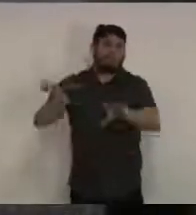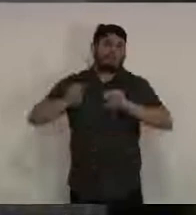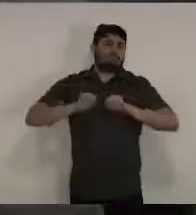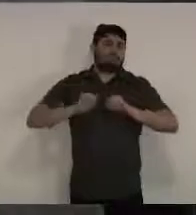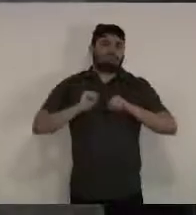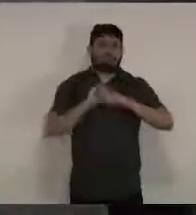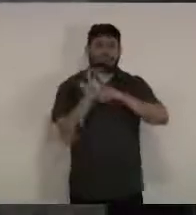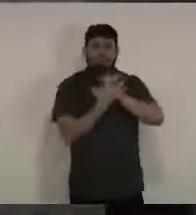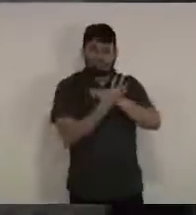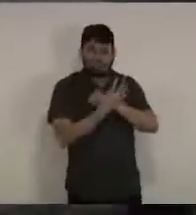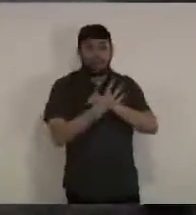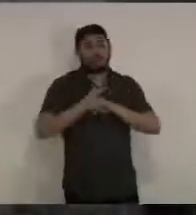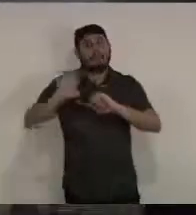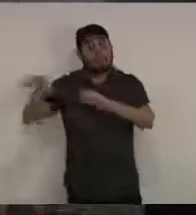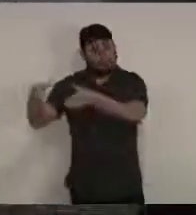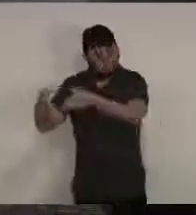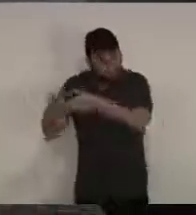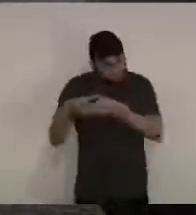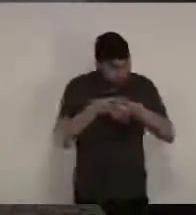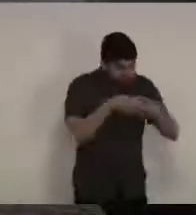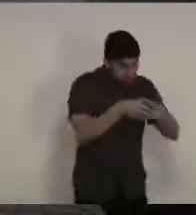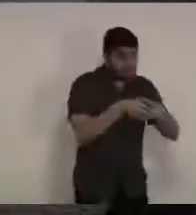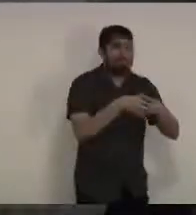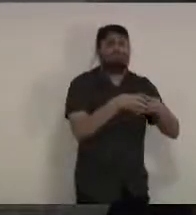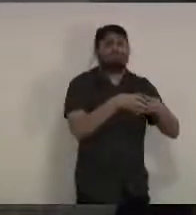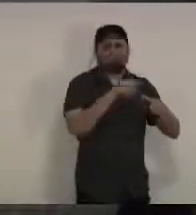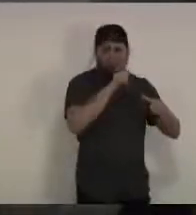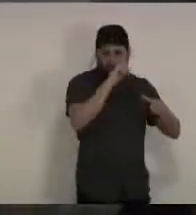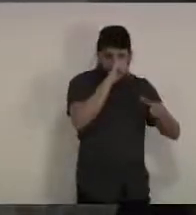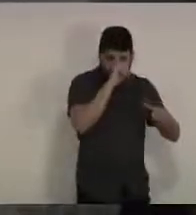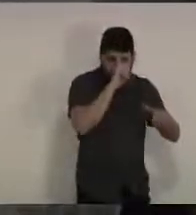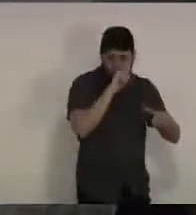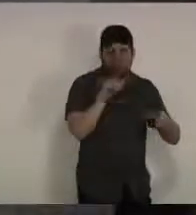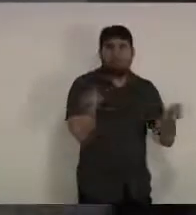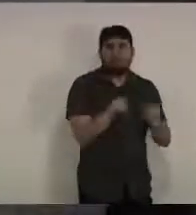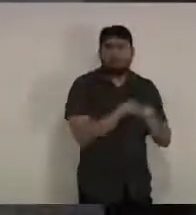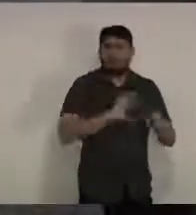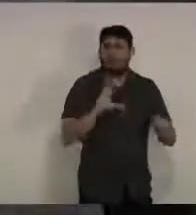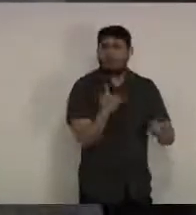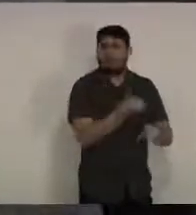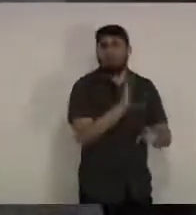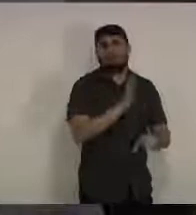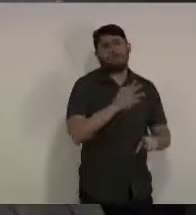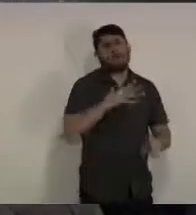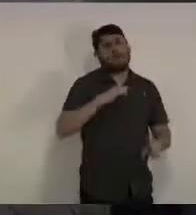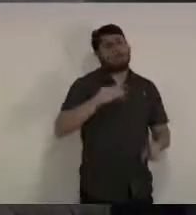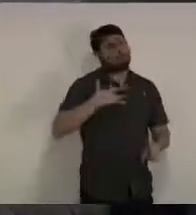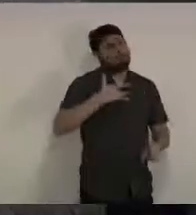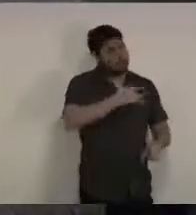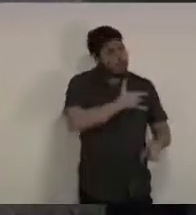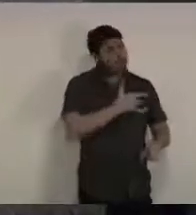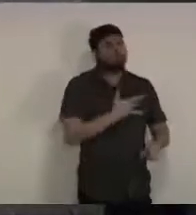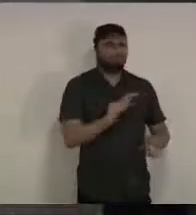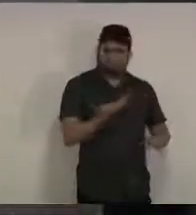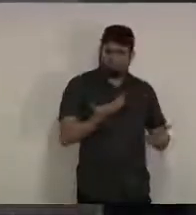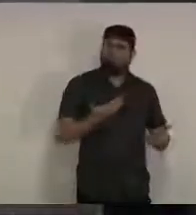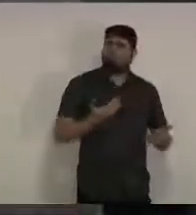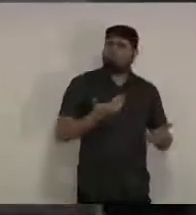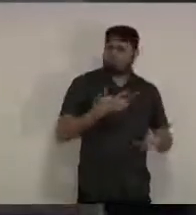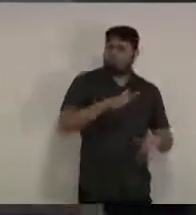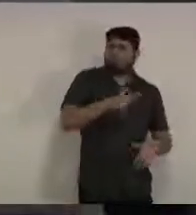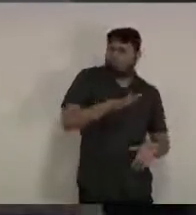diagnóstico estão a sua grande maioria em estado estável já estamos discutindo e evoluindo muito bem